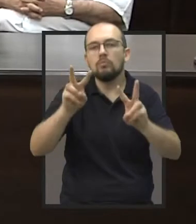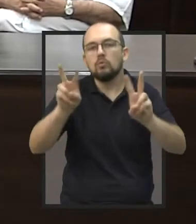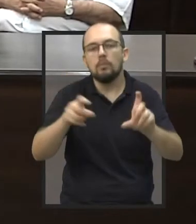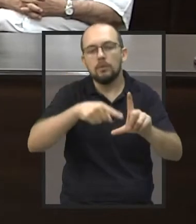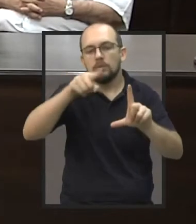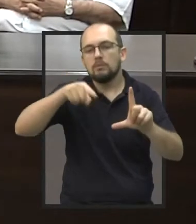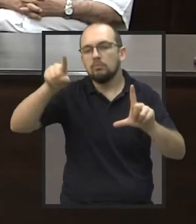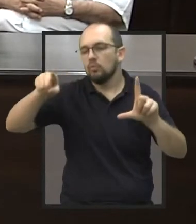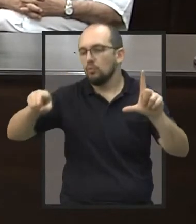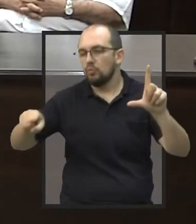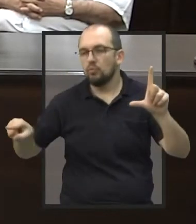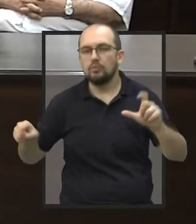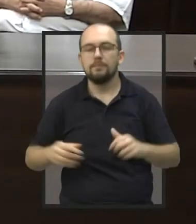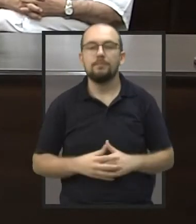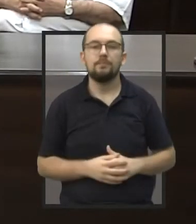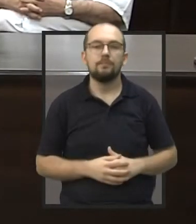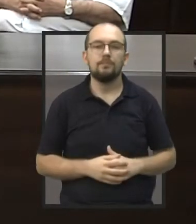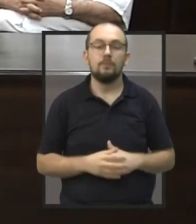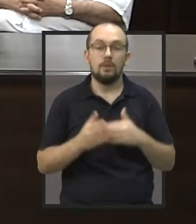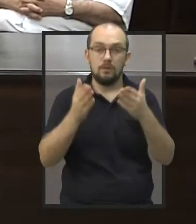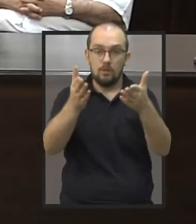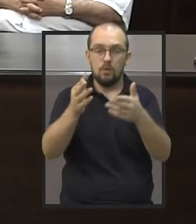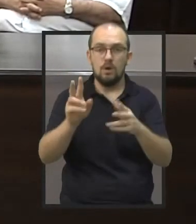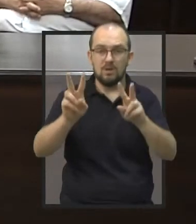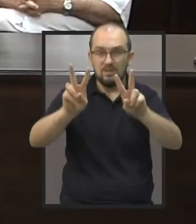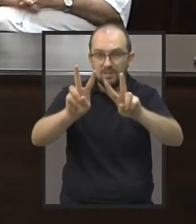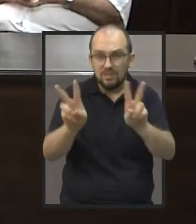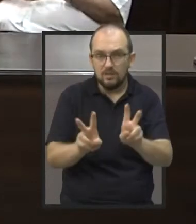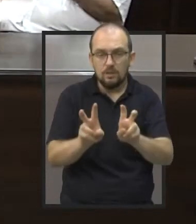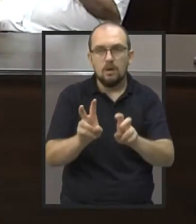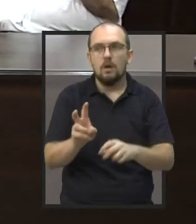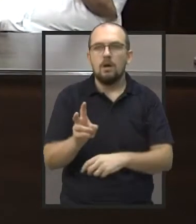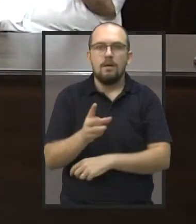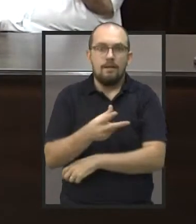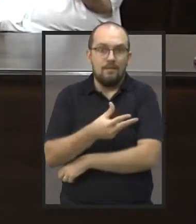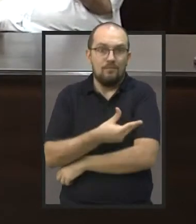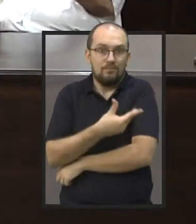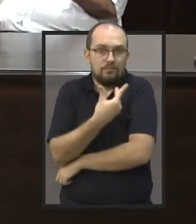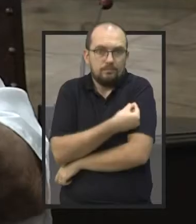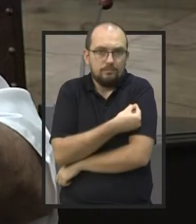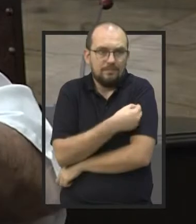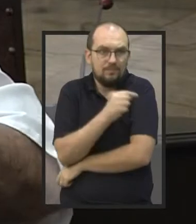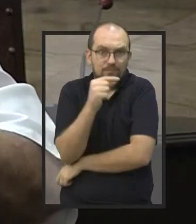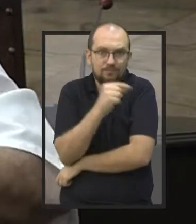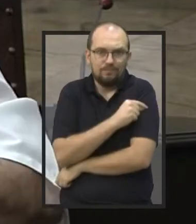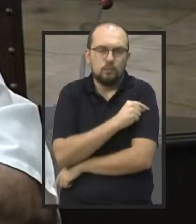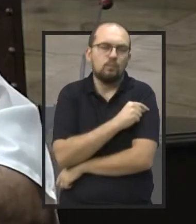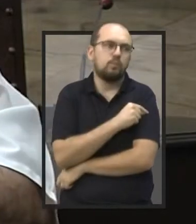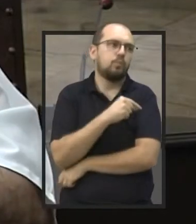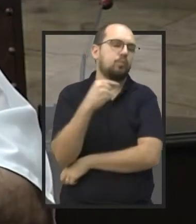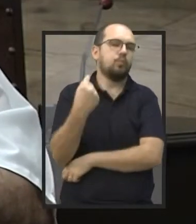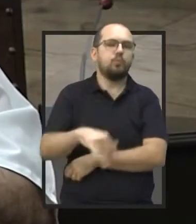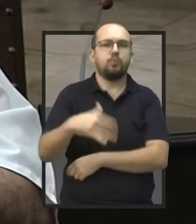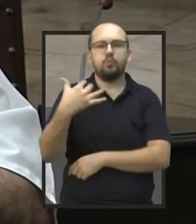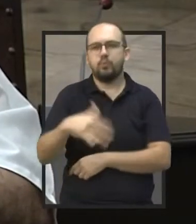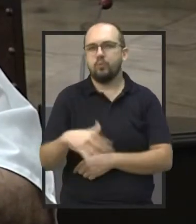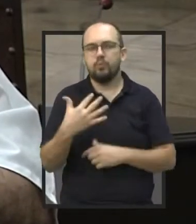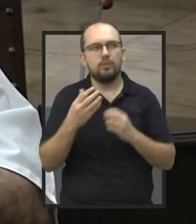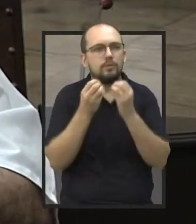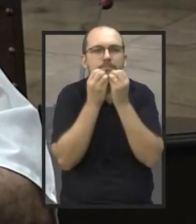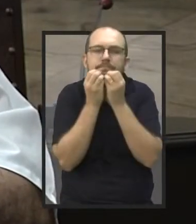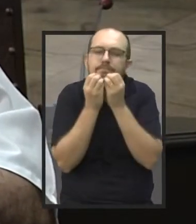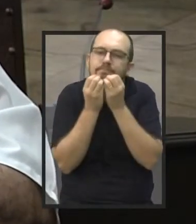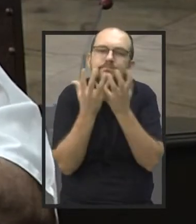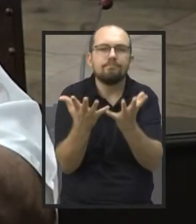A vacina foi uma grande, um grande acontecimento no tratamento